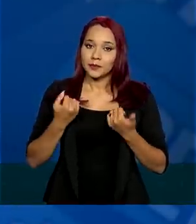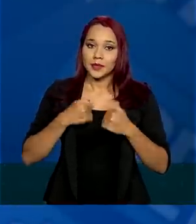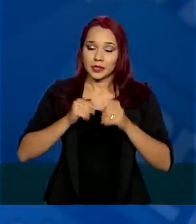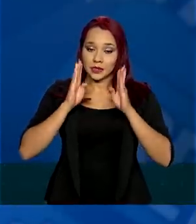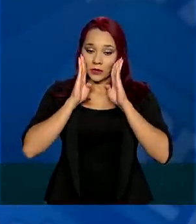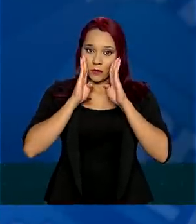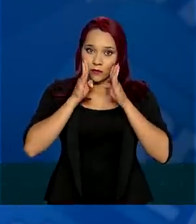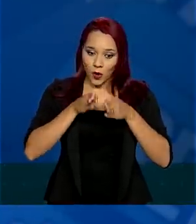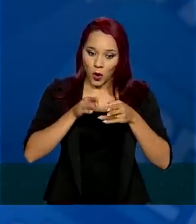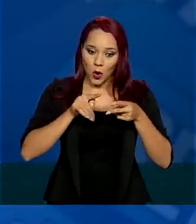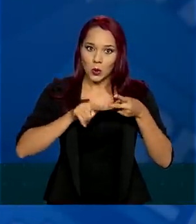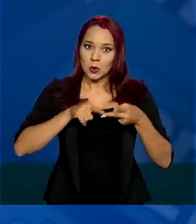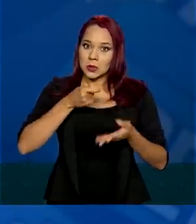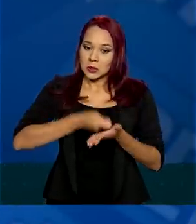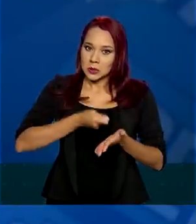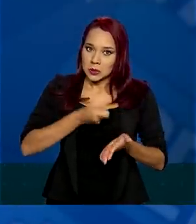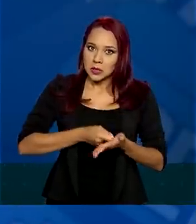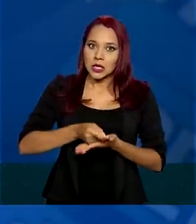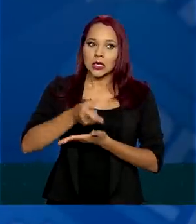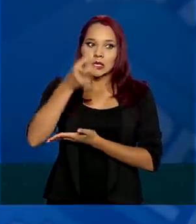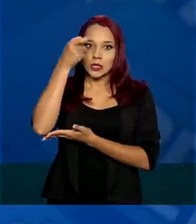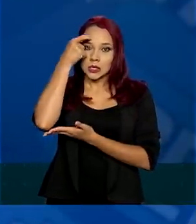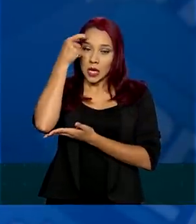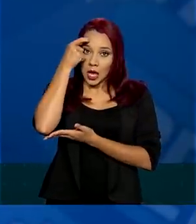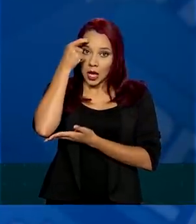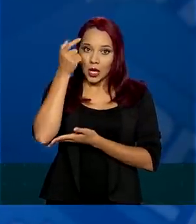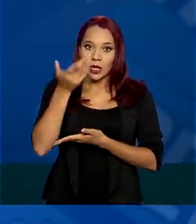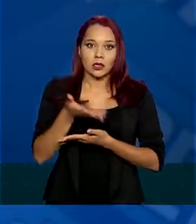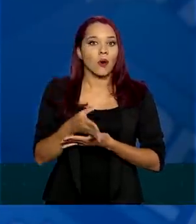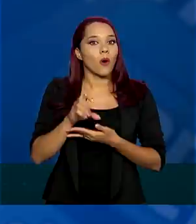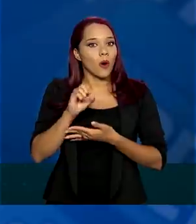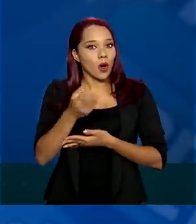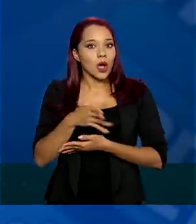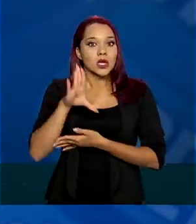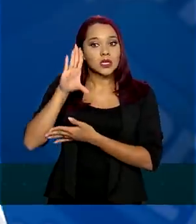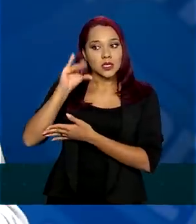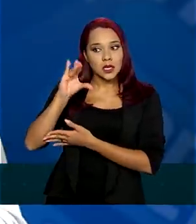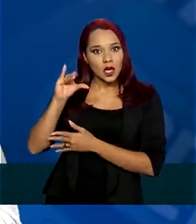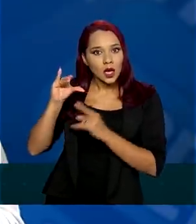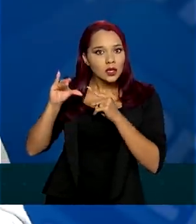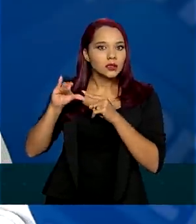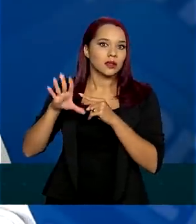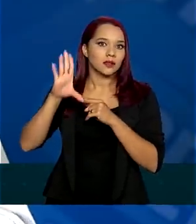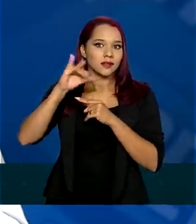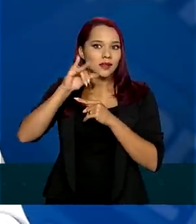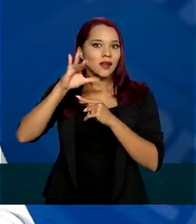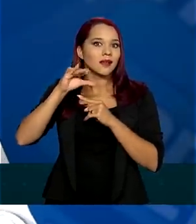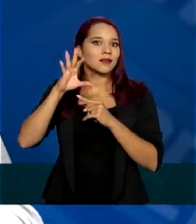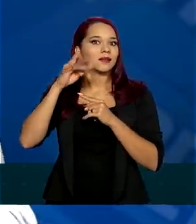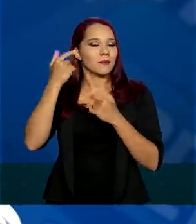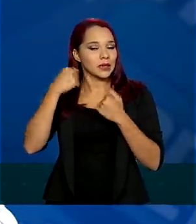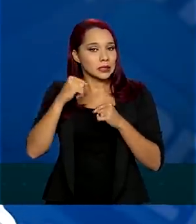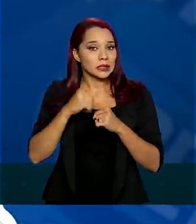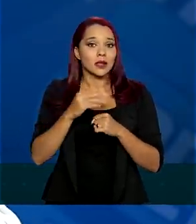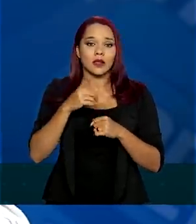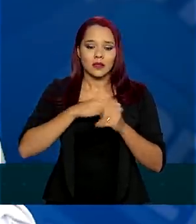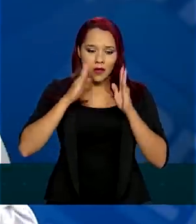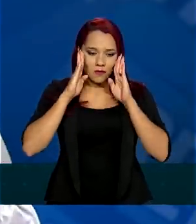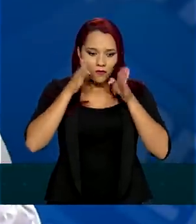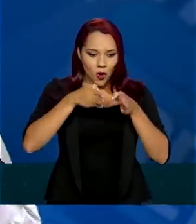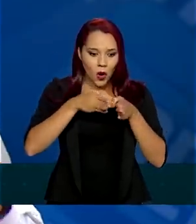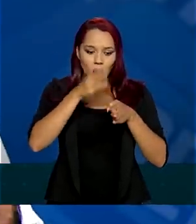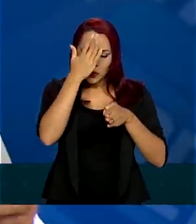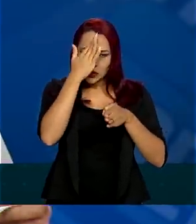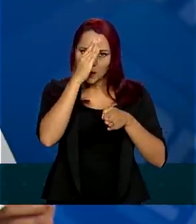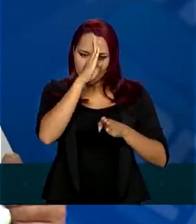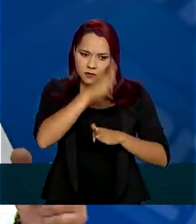foco, disciplina e ciência. A ciência vai sendo a nossa luz, nós temos foco, nosso adversário, nosso inimigo